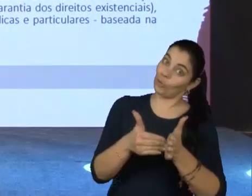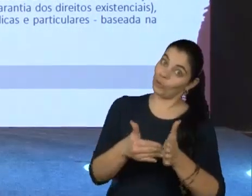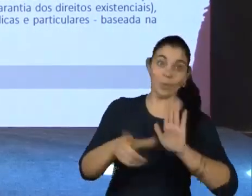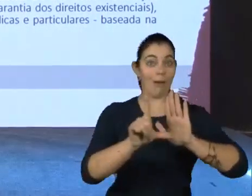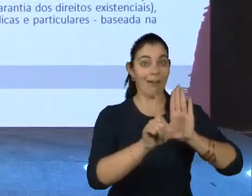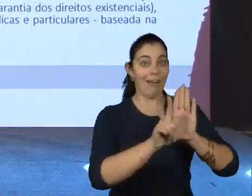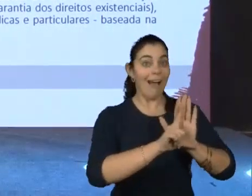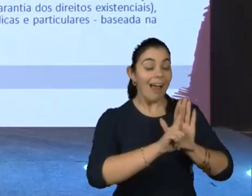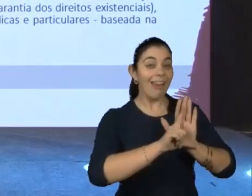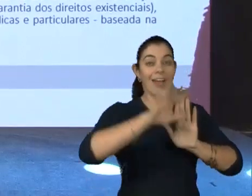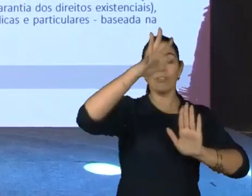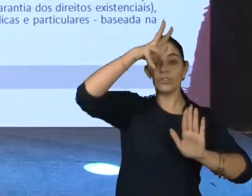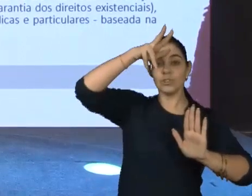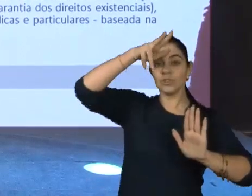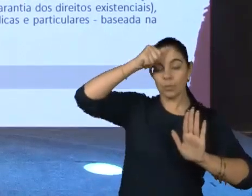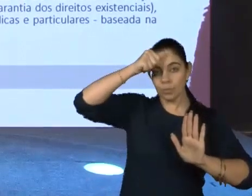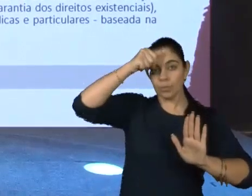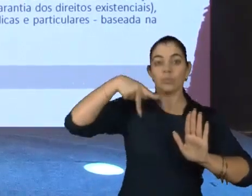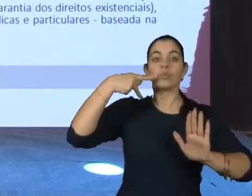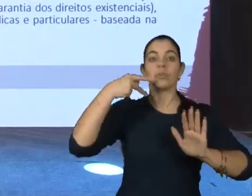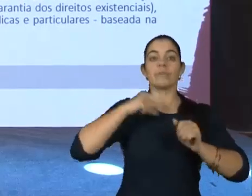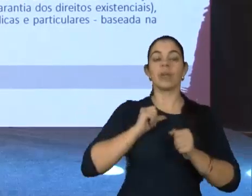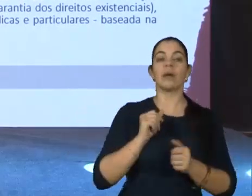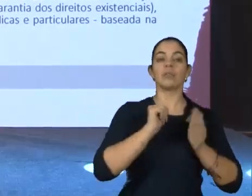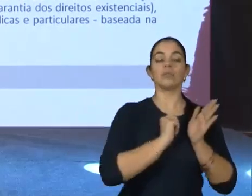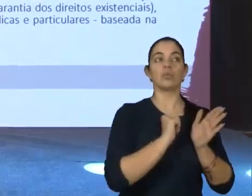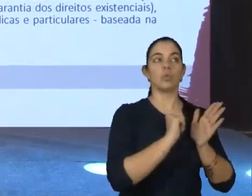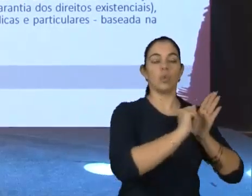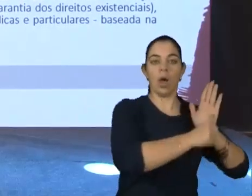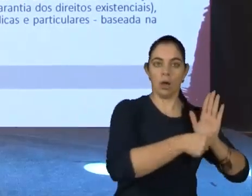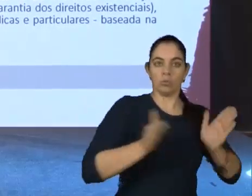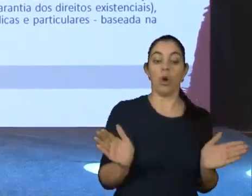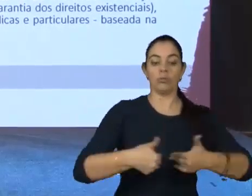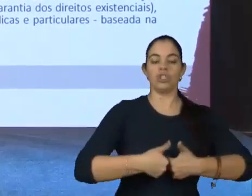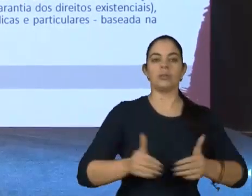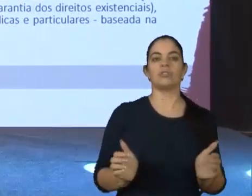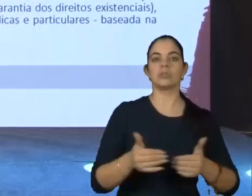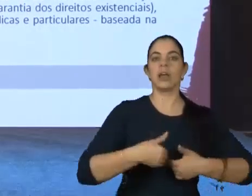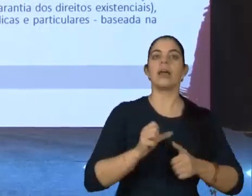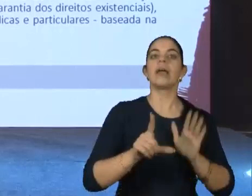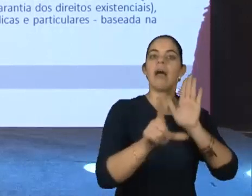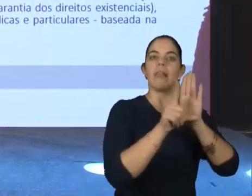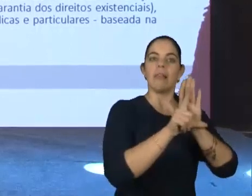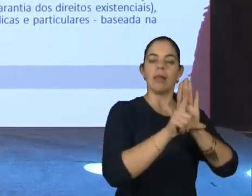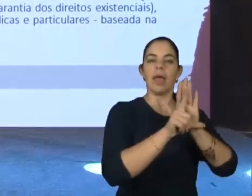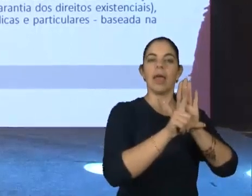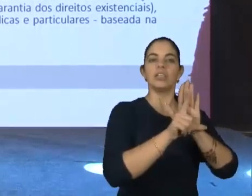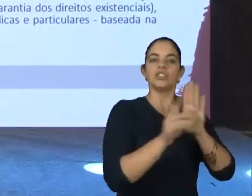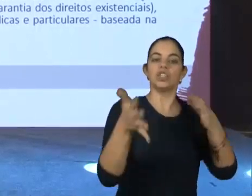lei de política nacional de proteção da pessoa do espectro autista e a nossa lei brasileira de inclusão, muito